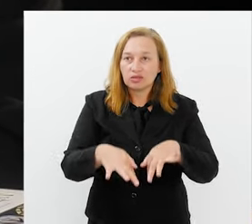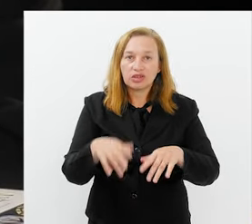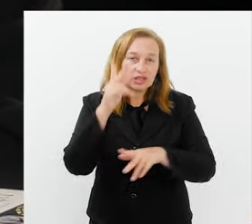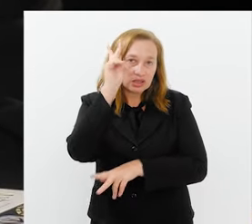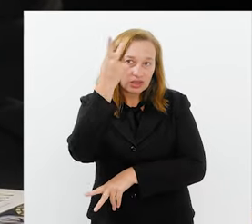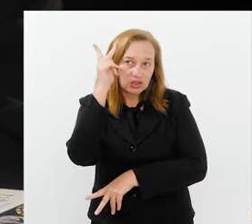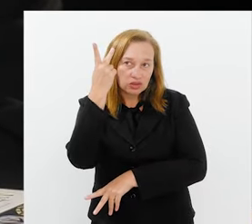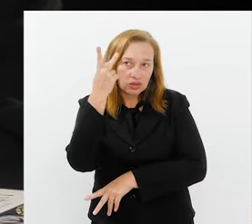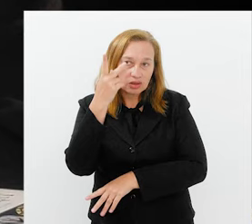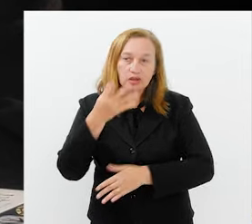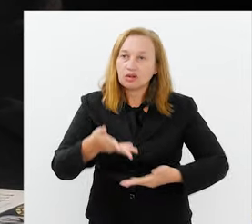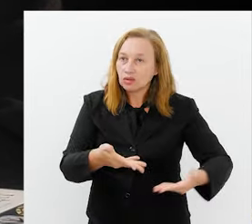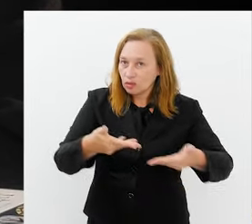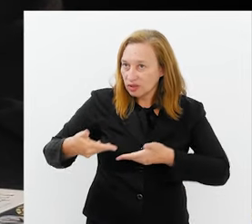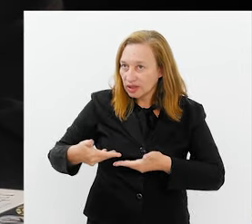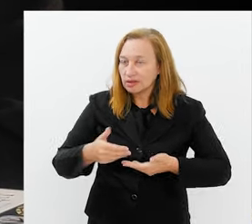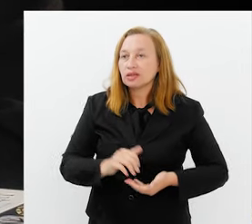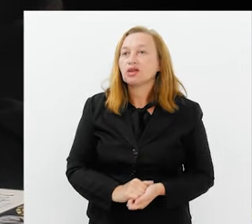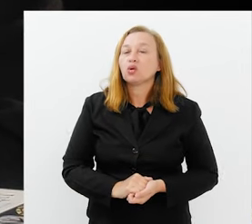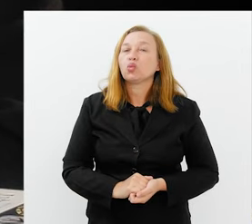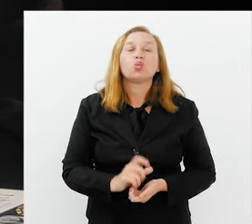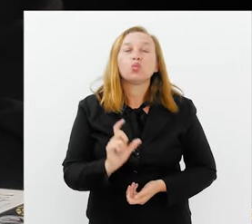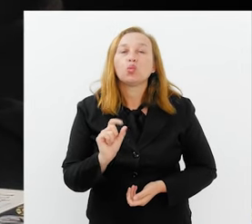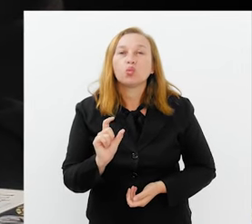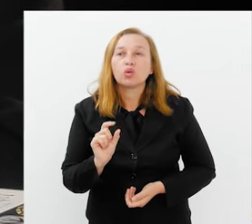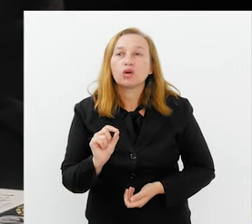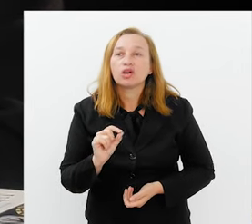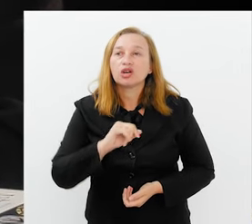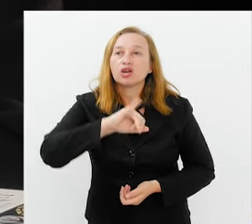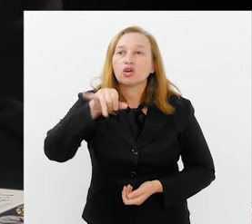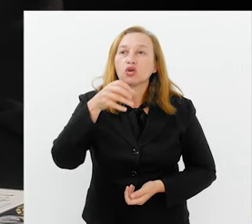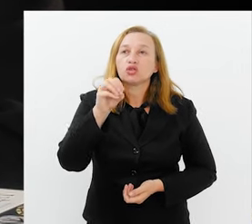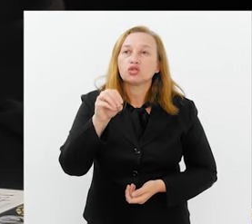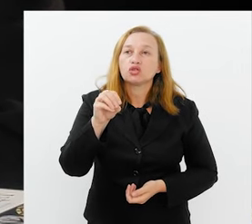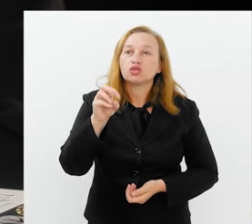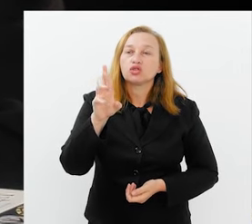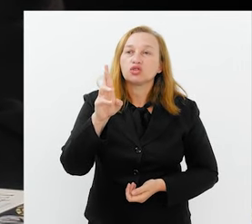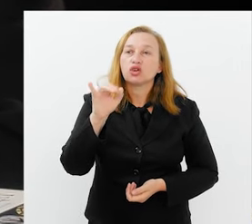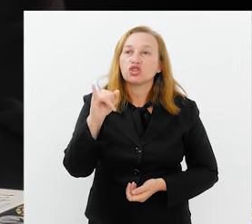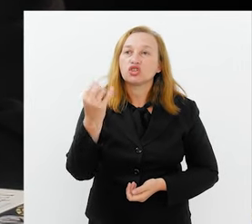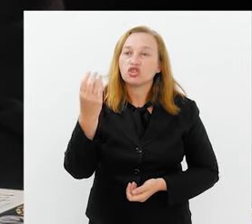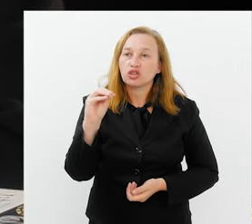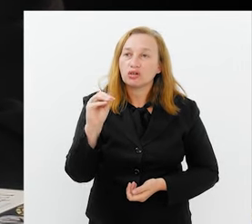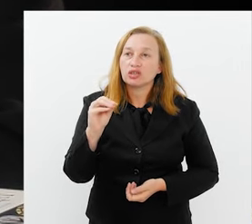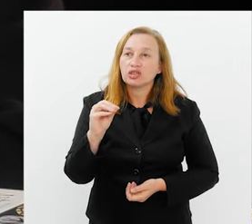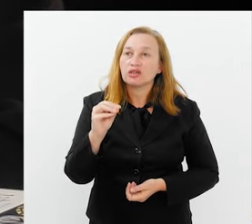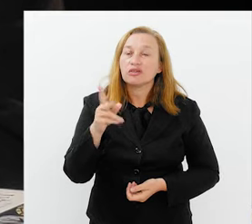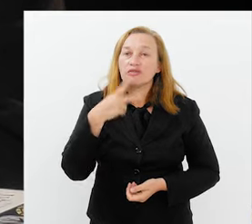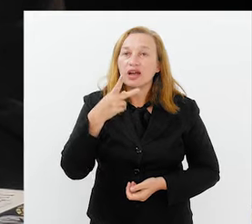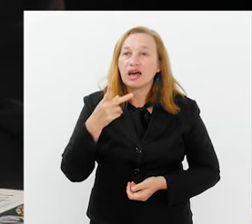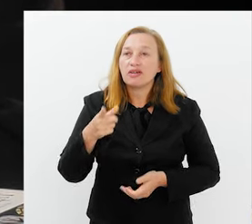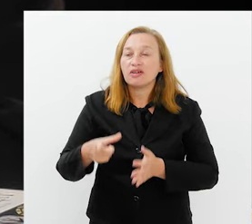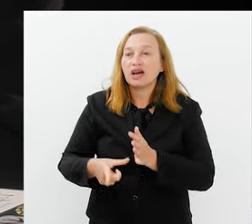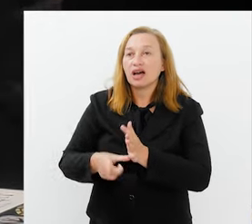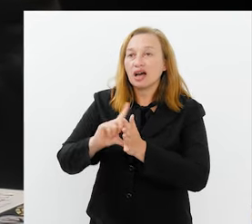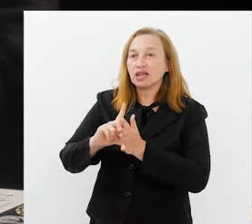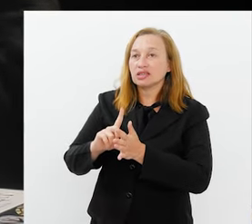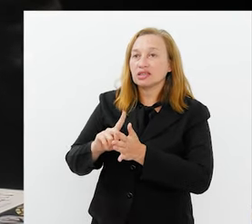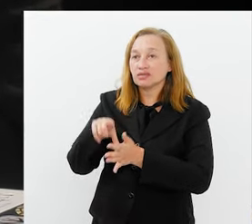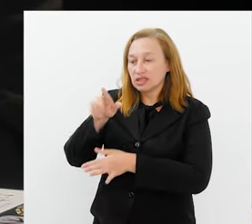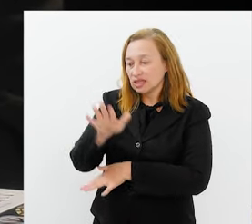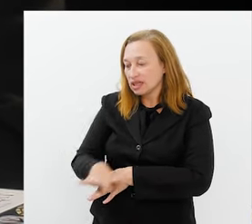E eu sempre coloco isso no final das nossas histórias, para os nossos convidados. O que o Jorginho diria